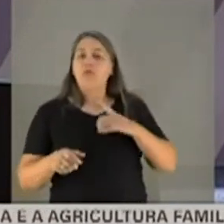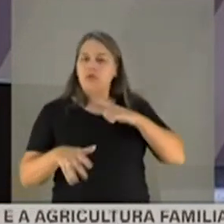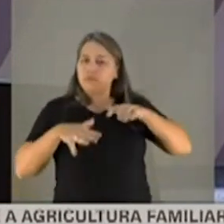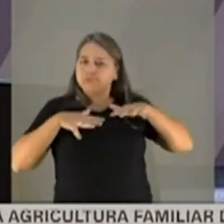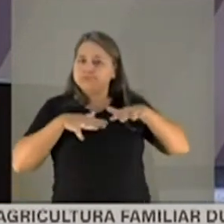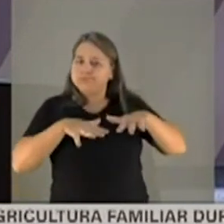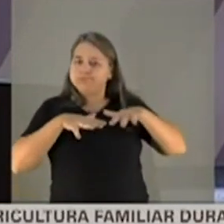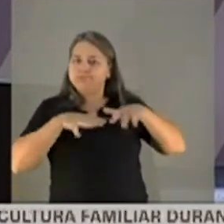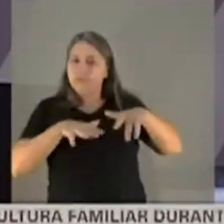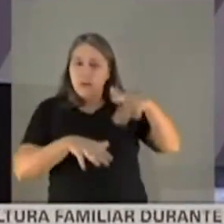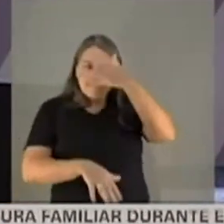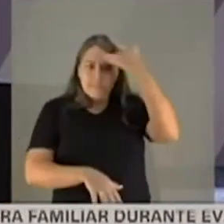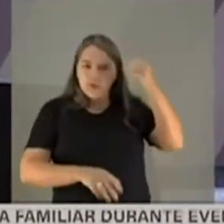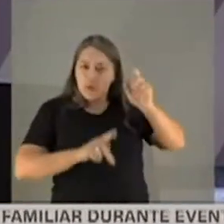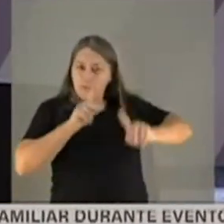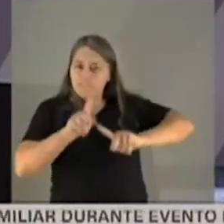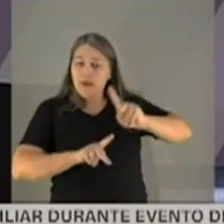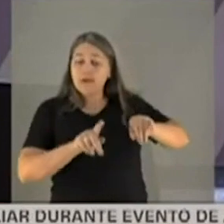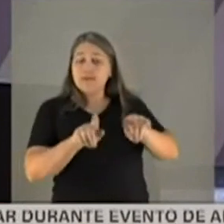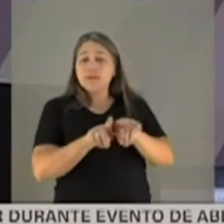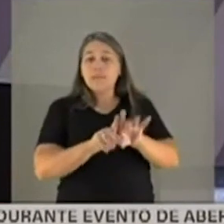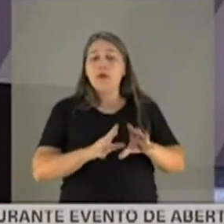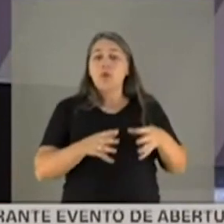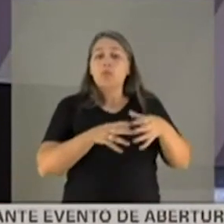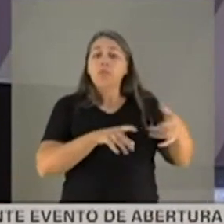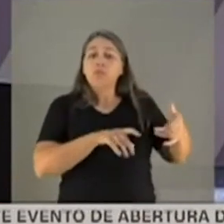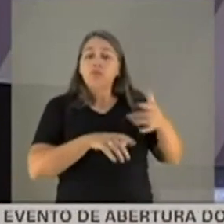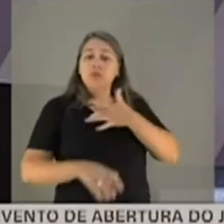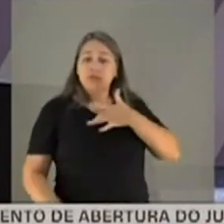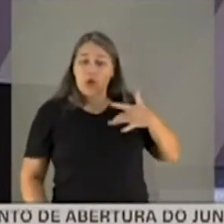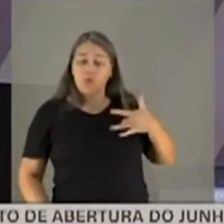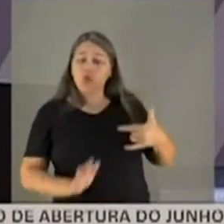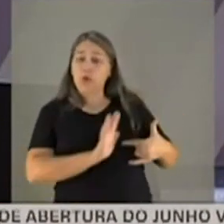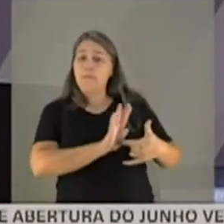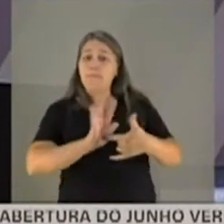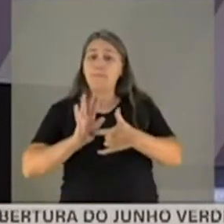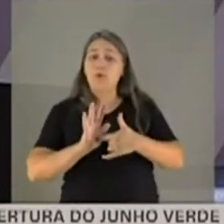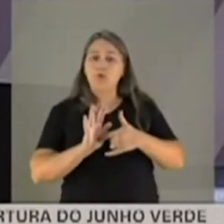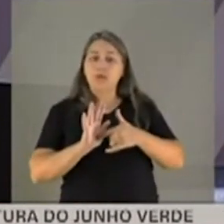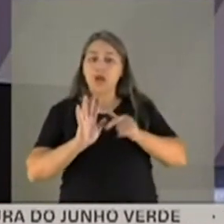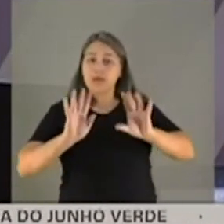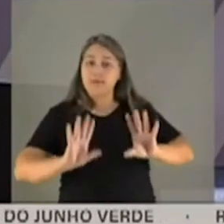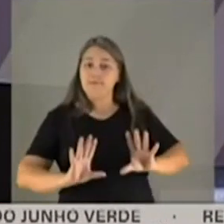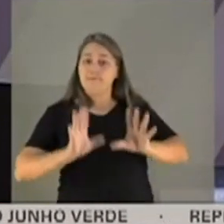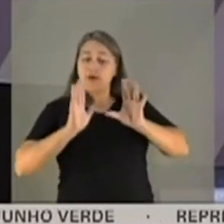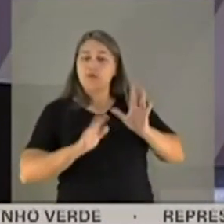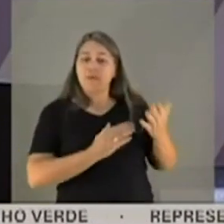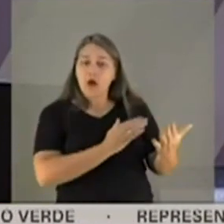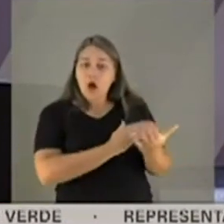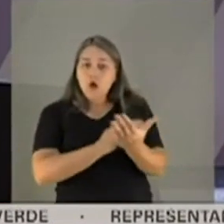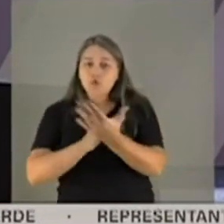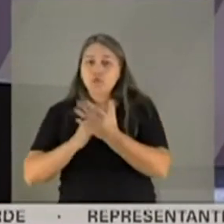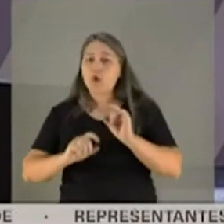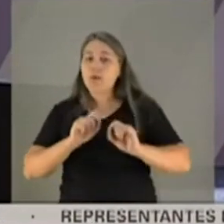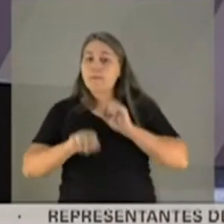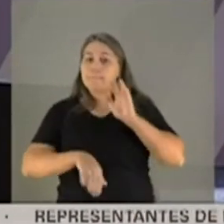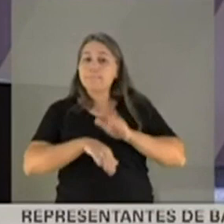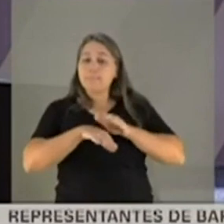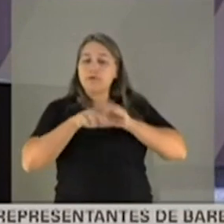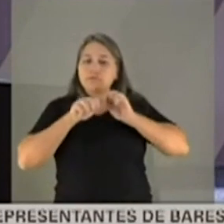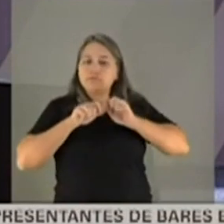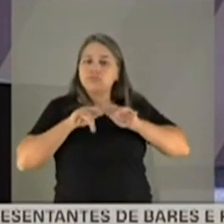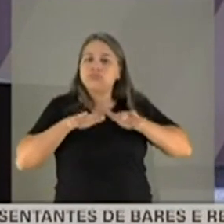da população e de entidades de saúde que apontam que esse evento pode contribuir para a maior disseminação